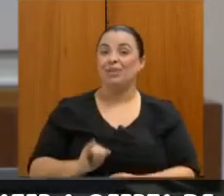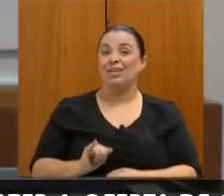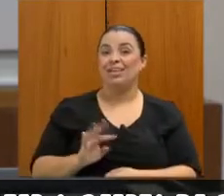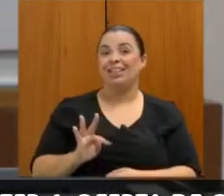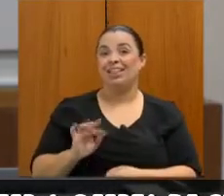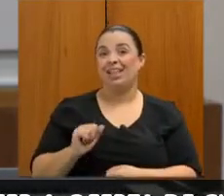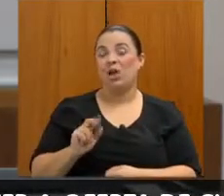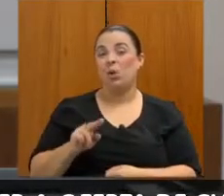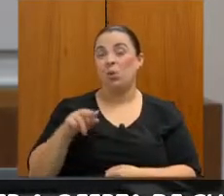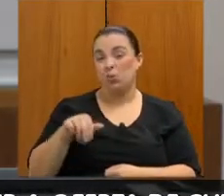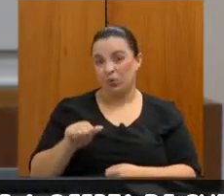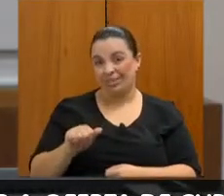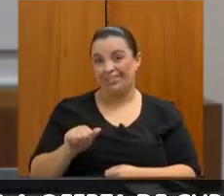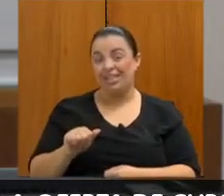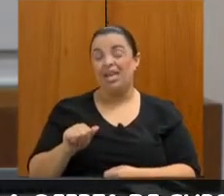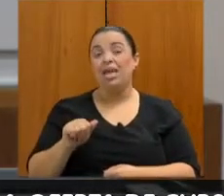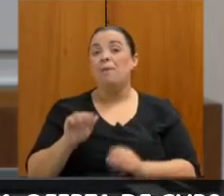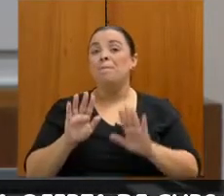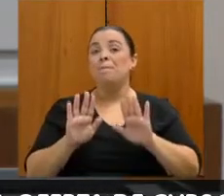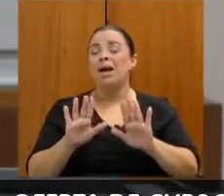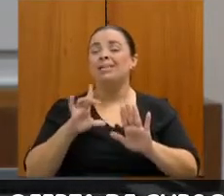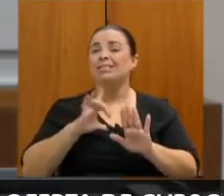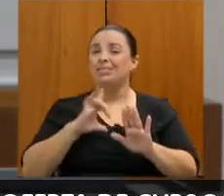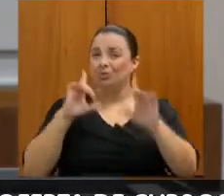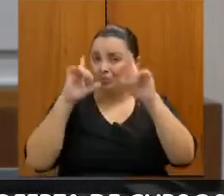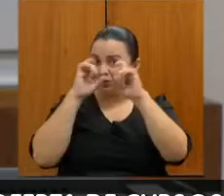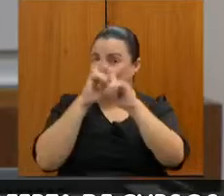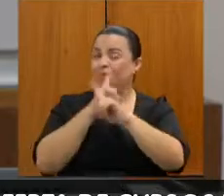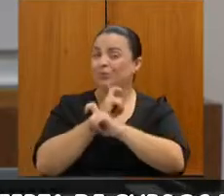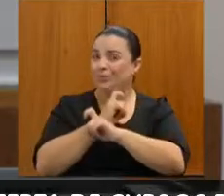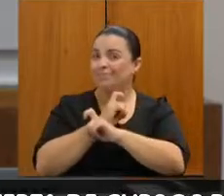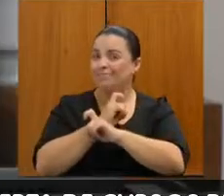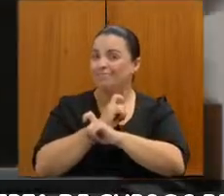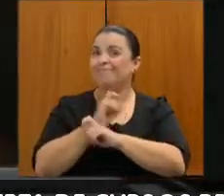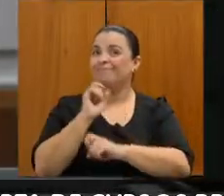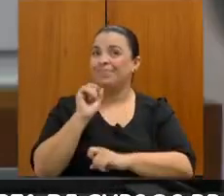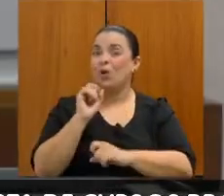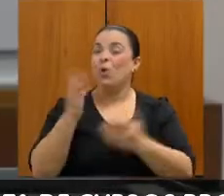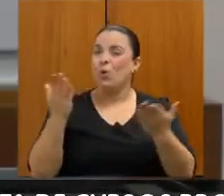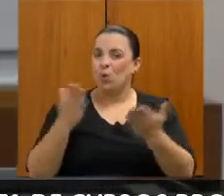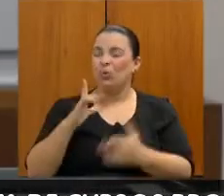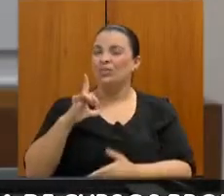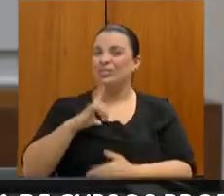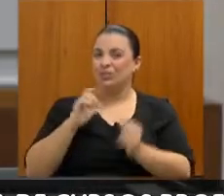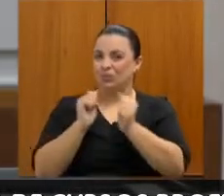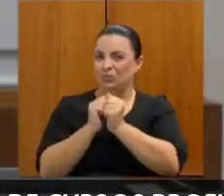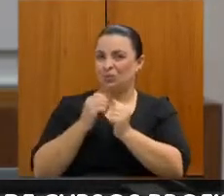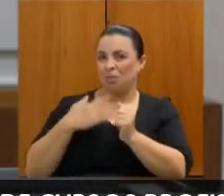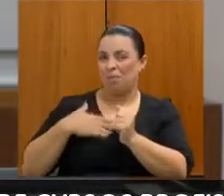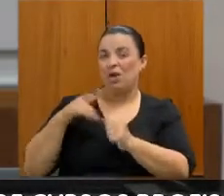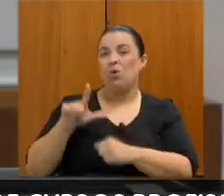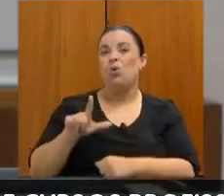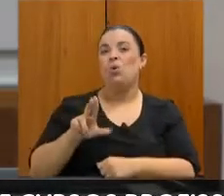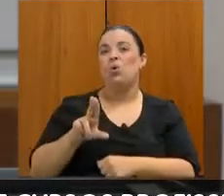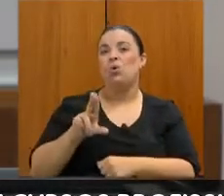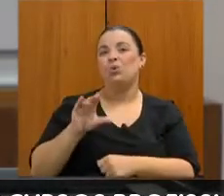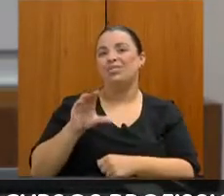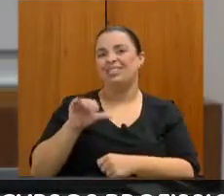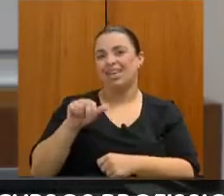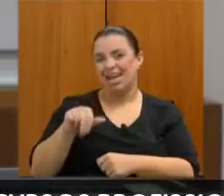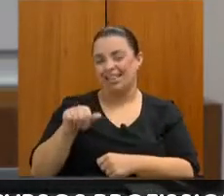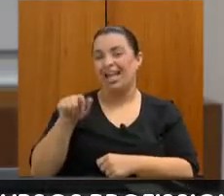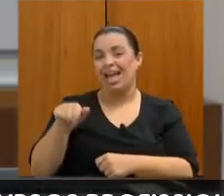quando um grande dificultador... Hoje estou aqui com a Luciana, que é uma das nossas orientadoras